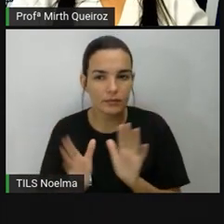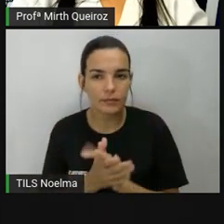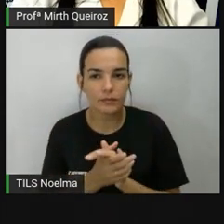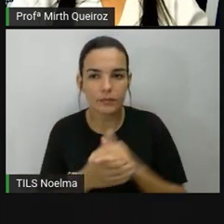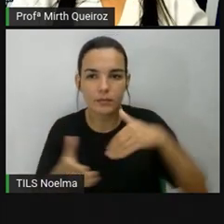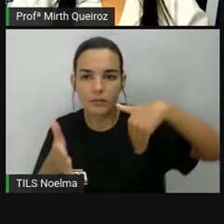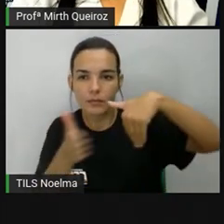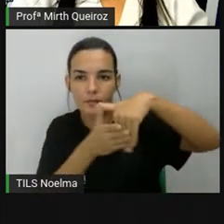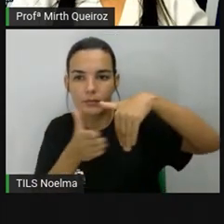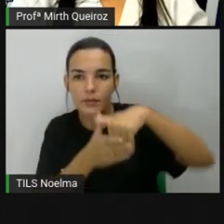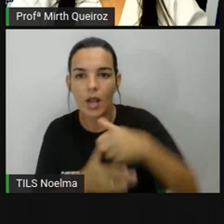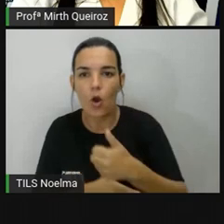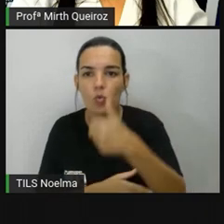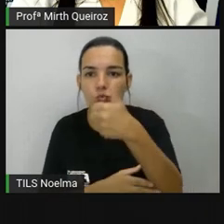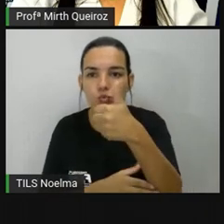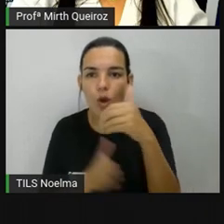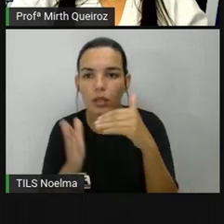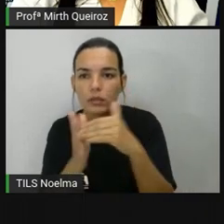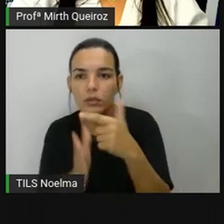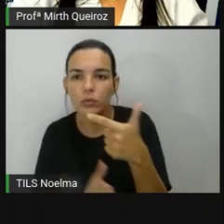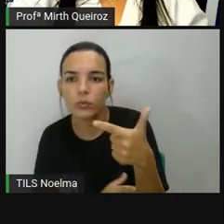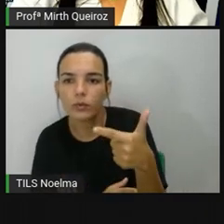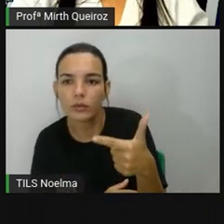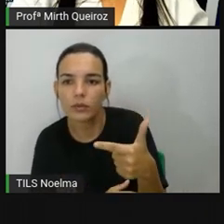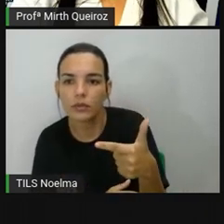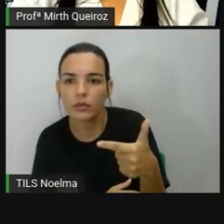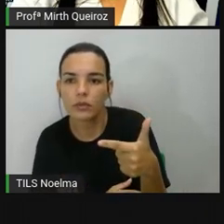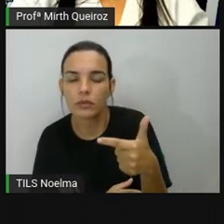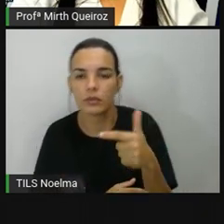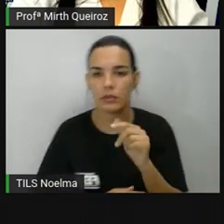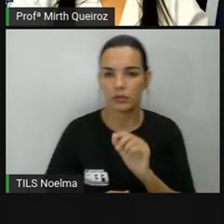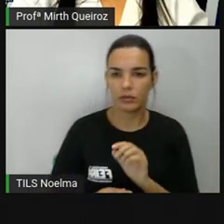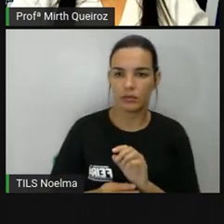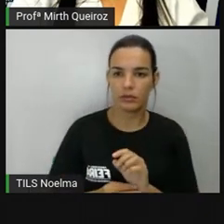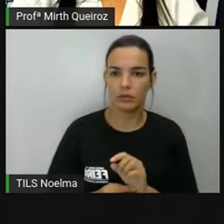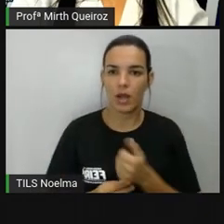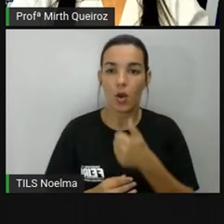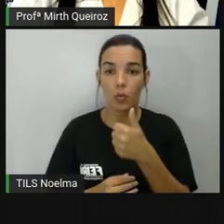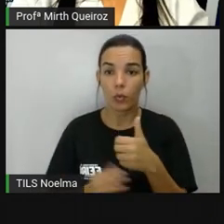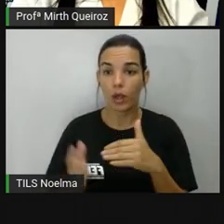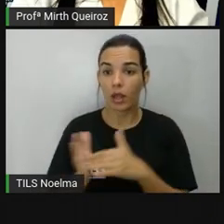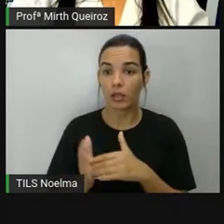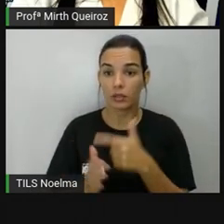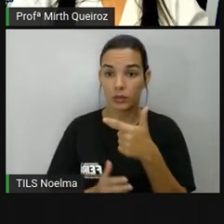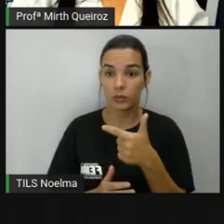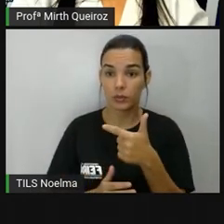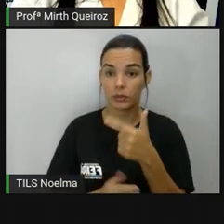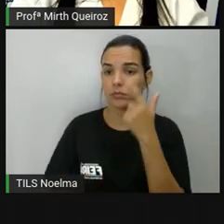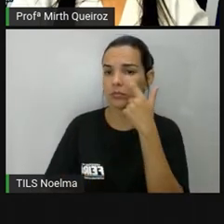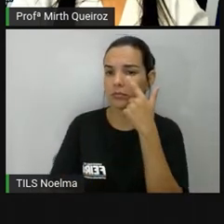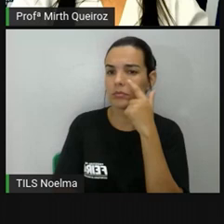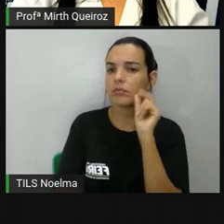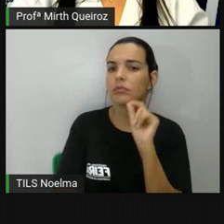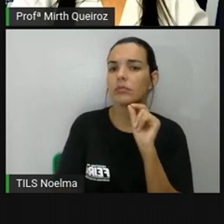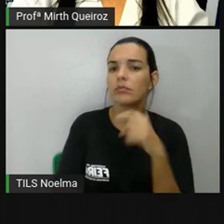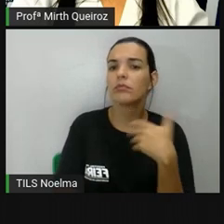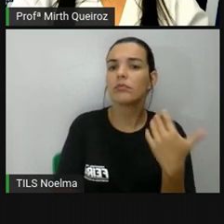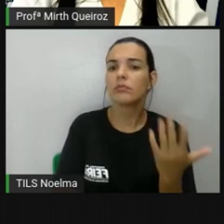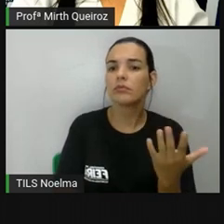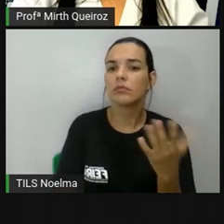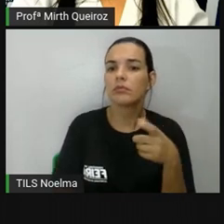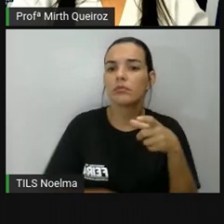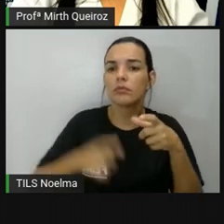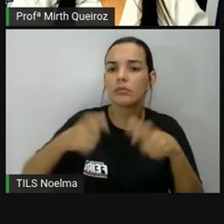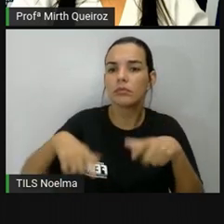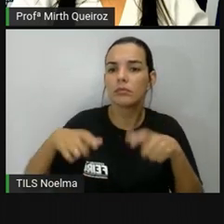aqui uma jogada do 1 para o 2. Do 1 para o 2. O 1 aí, ele está em